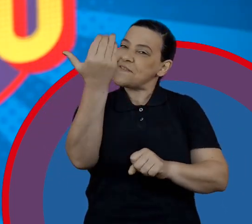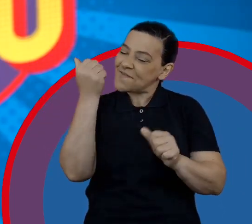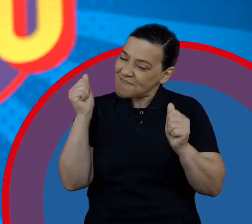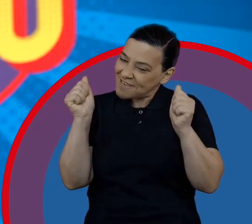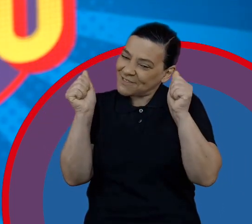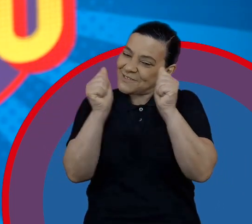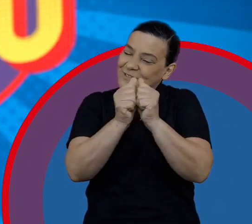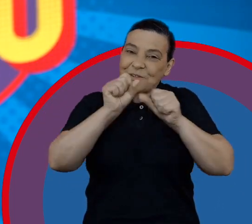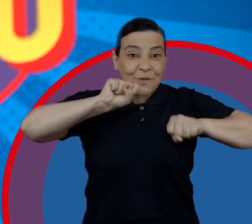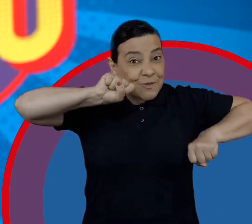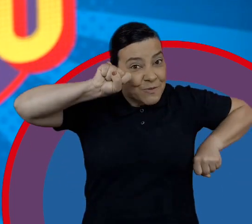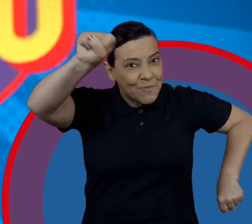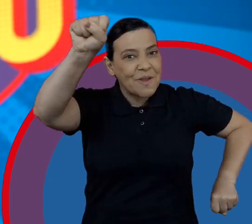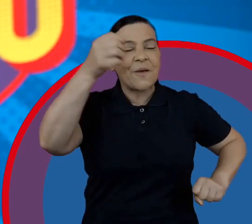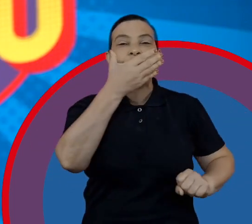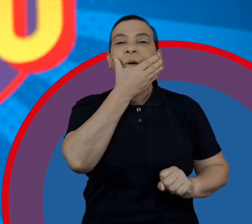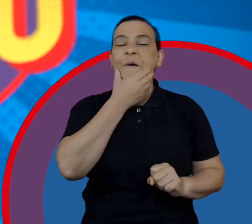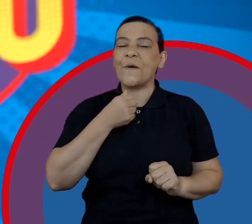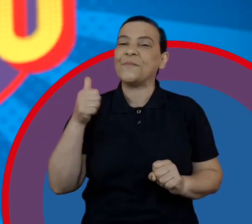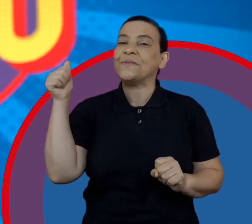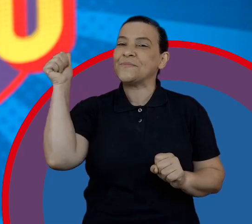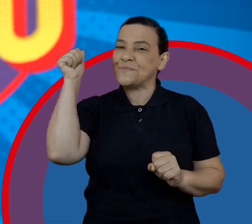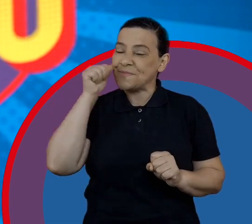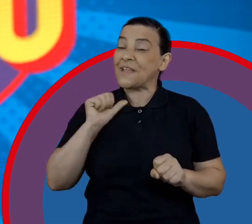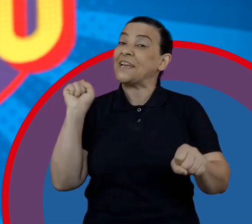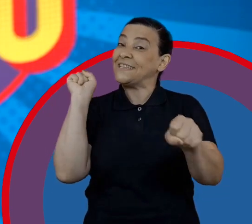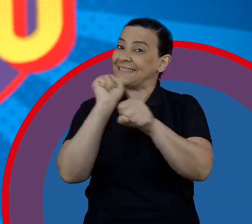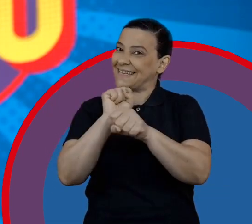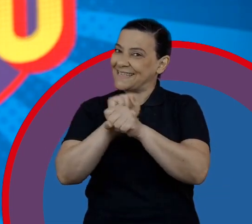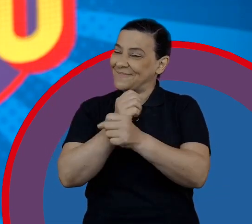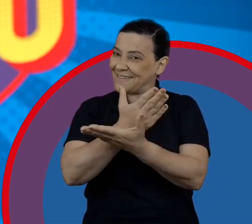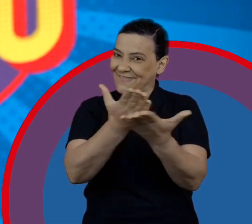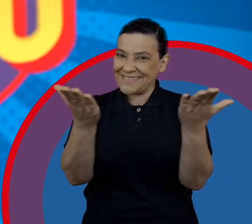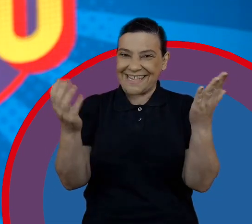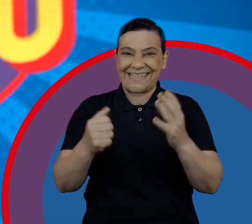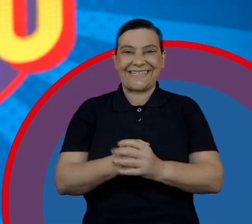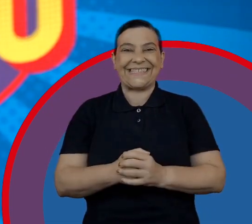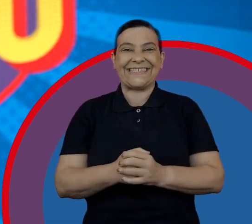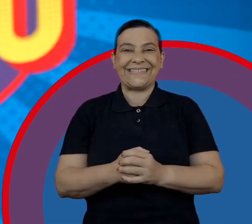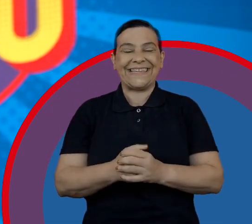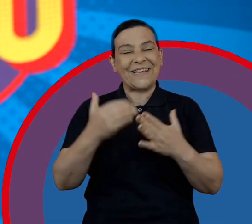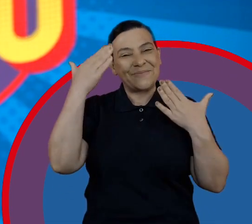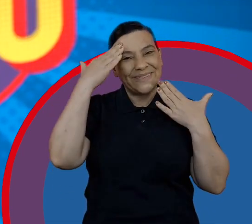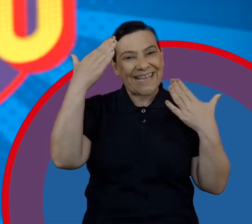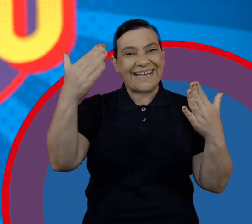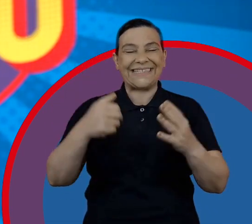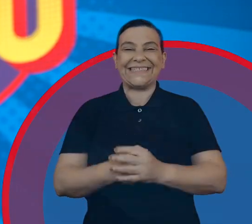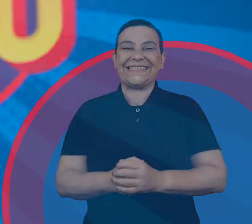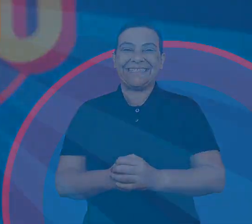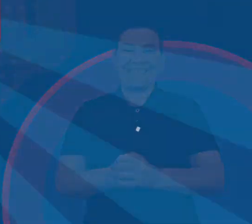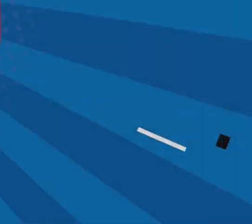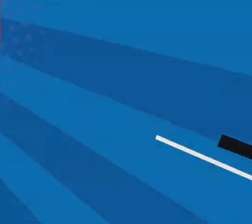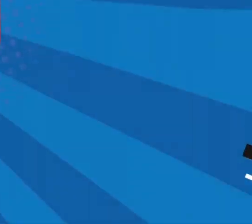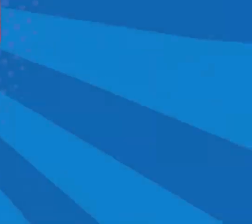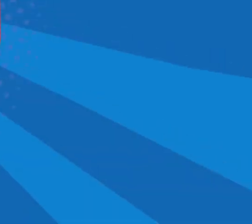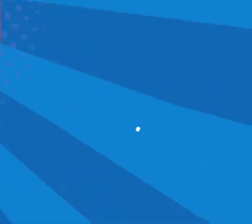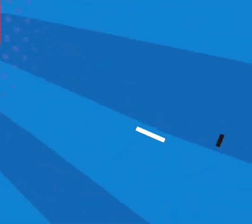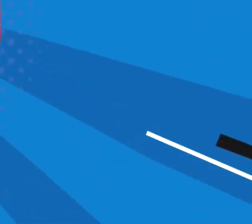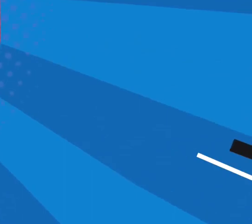vem ser super-herói, vem ser super-heroína que a gente está esperando a sua participação. Muito obrigado.